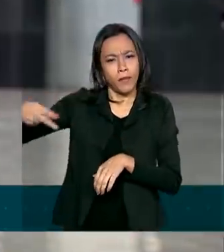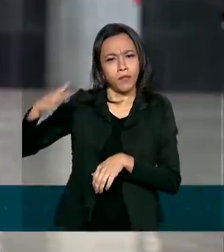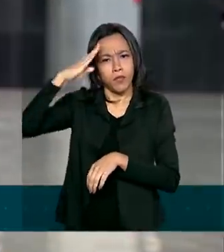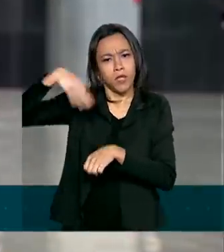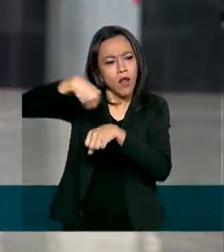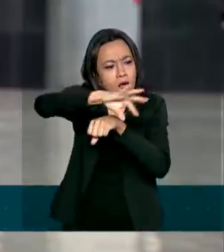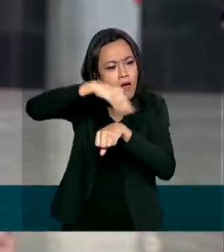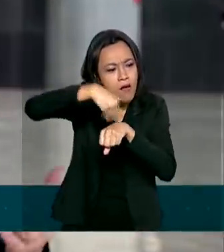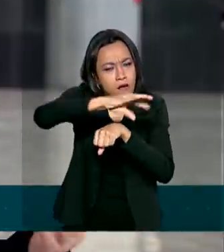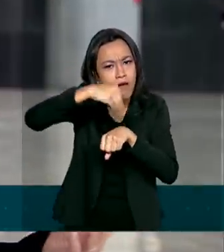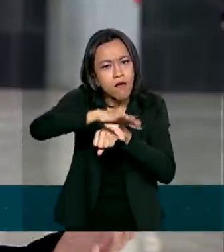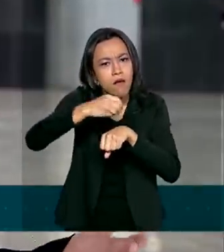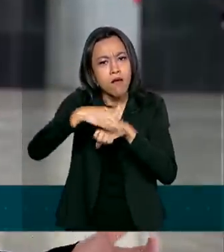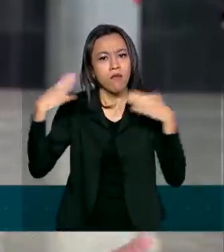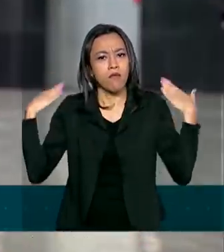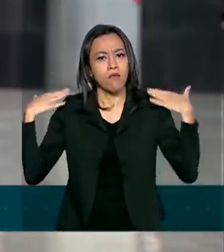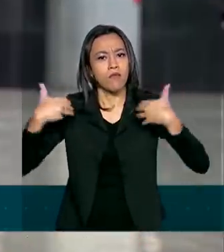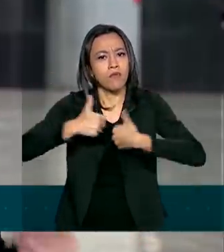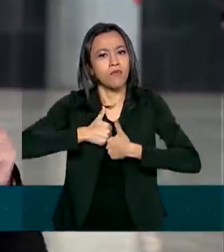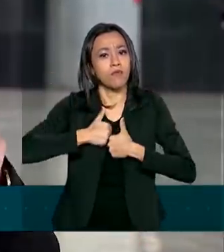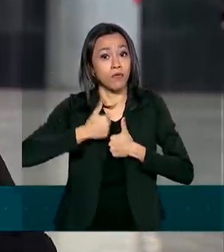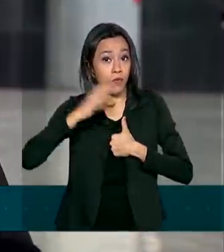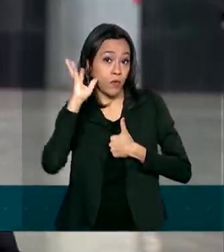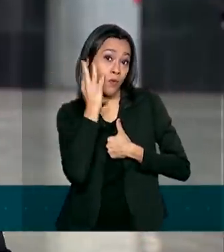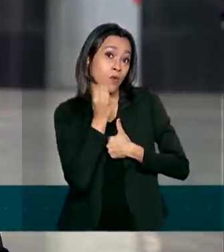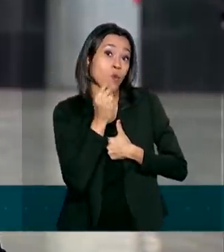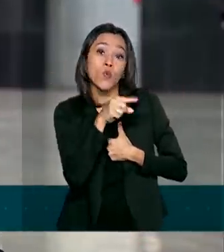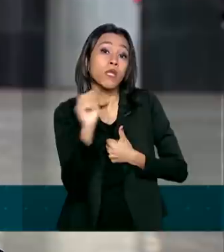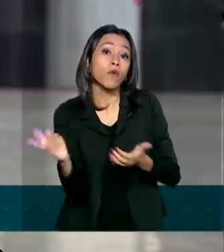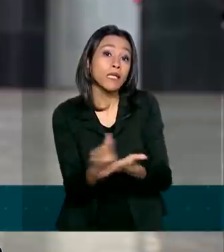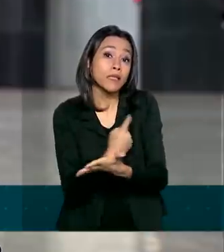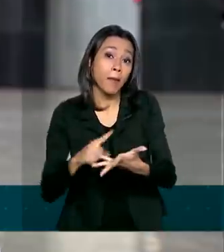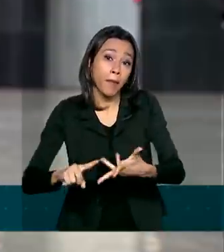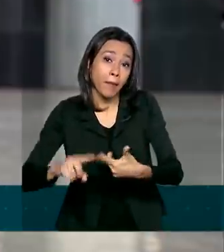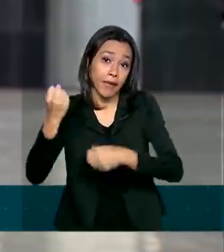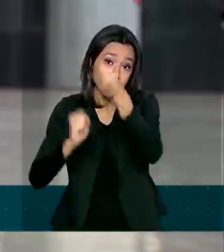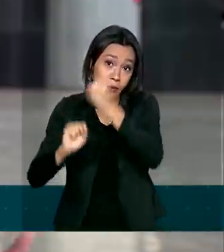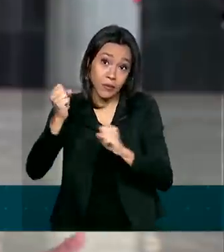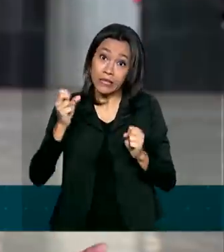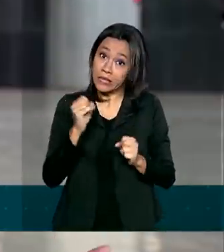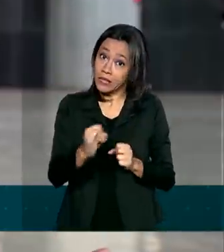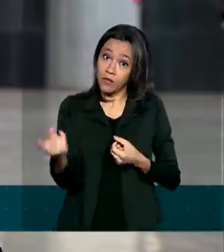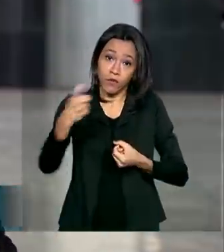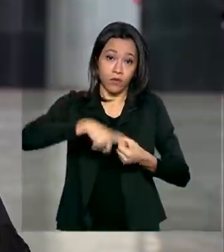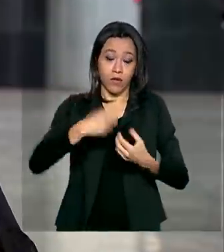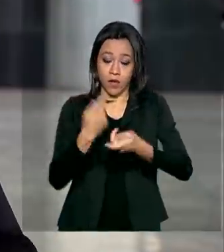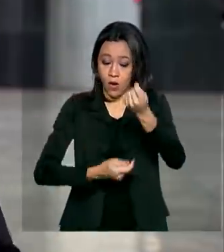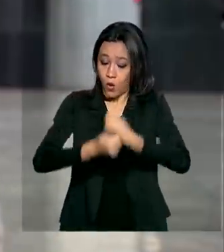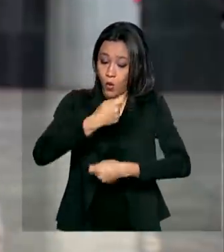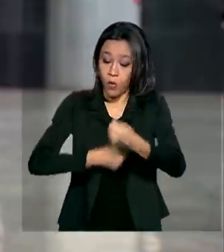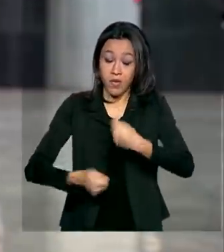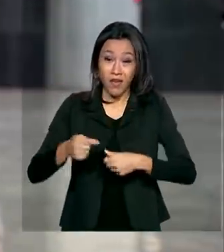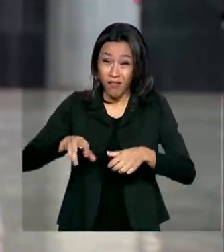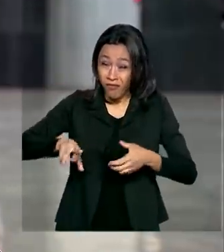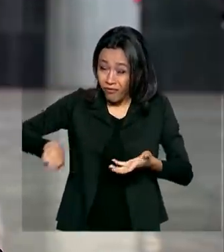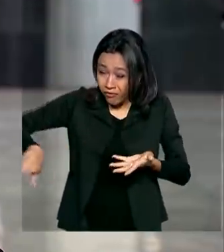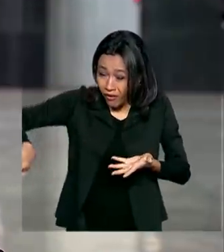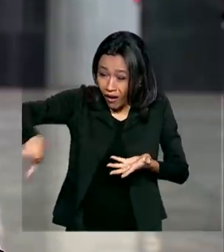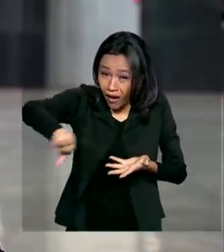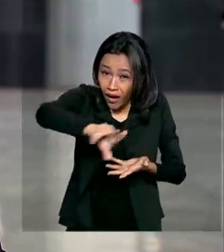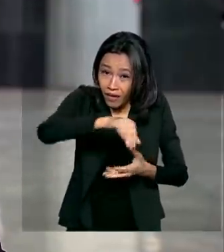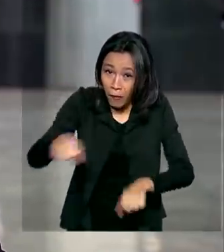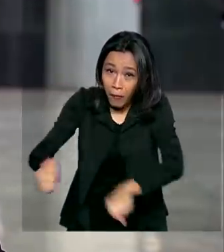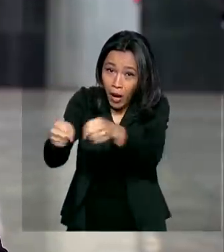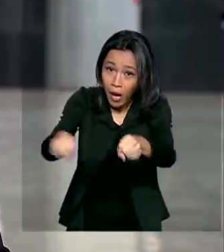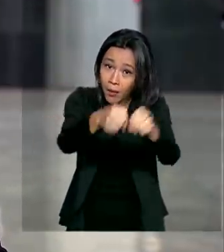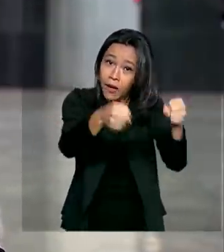ministro Dias Toffoli, uma visão da classe industrial. Se a economia não voltar a funcionar, vários setores vão entrar em colapso. Bolsonaro